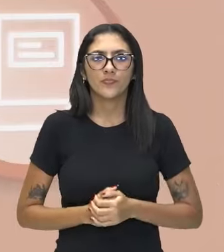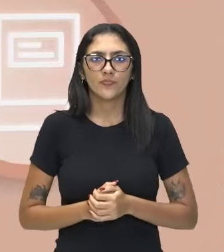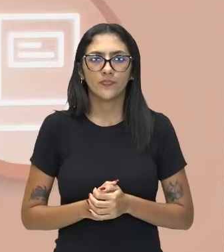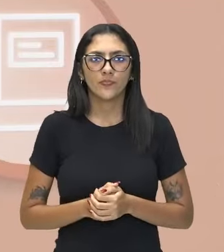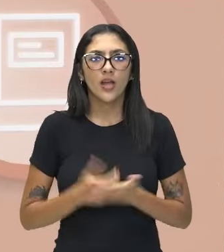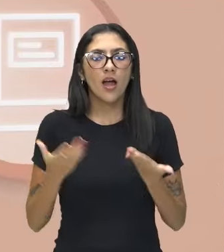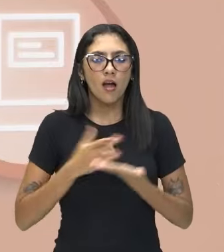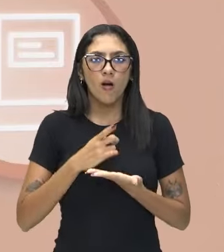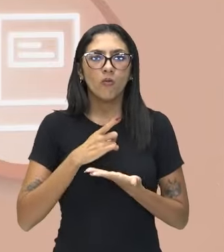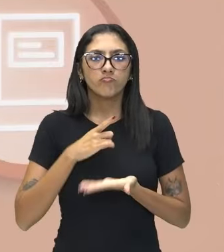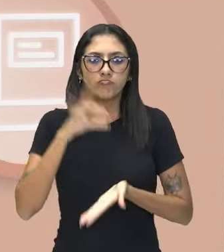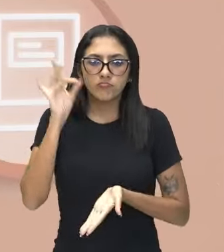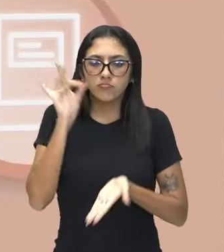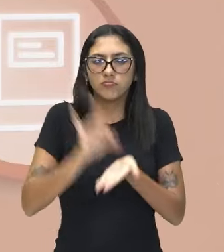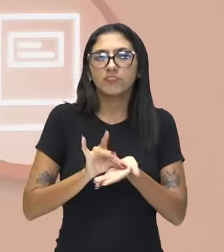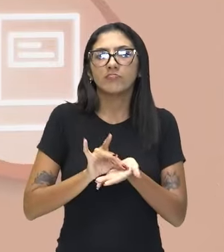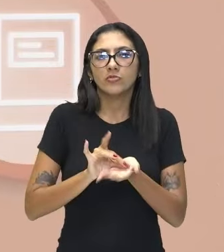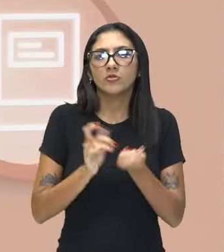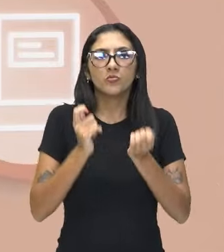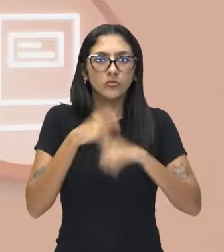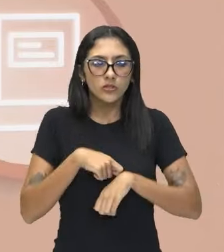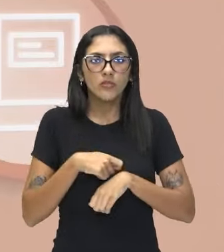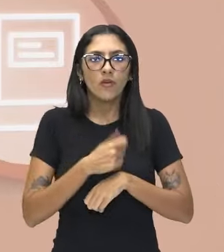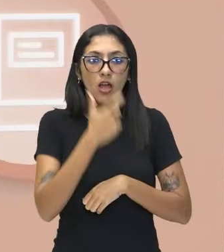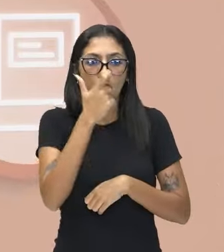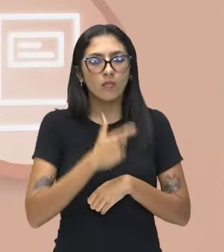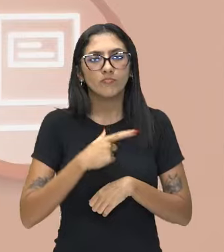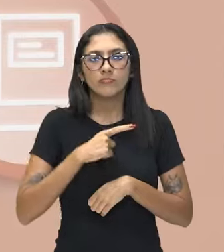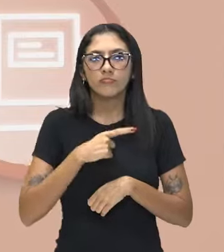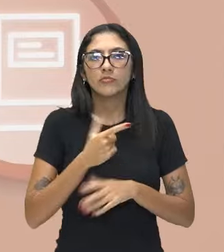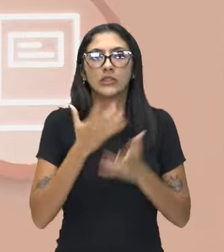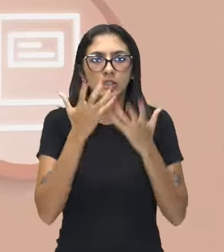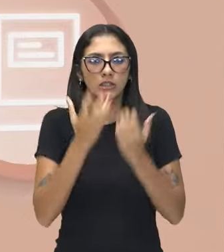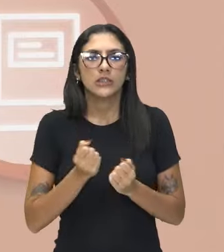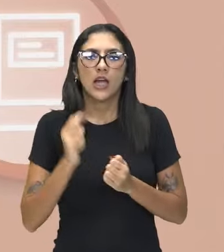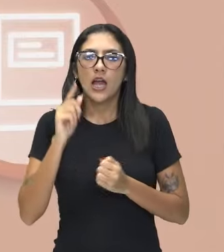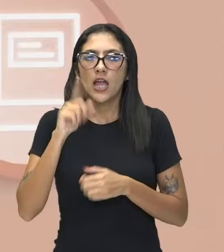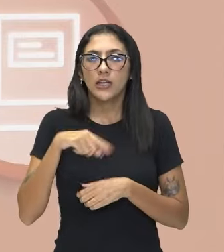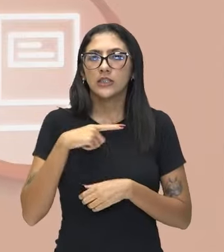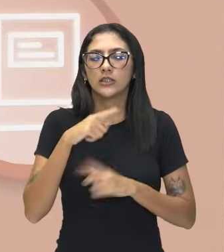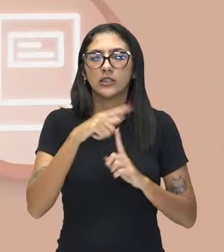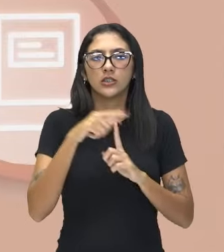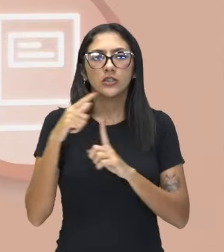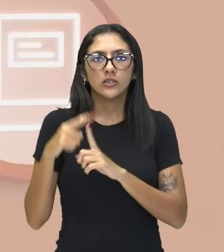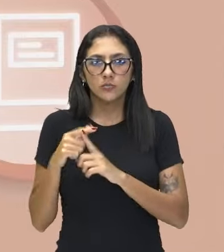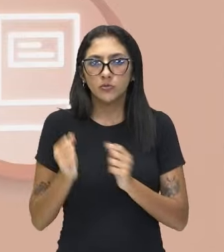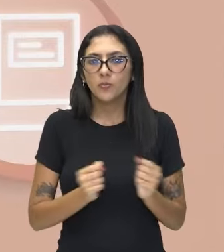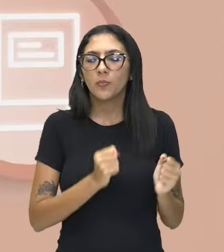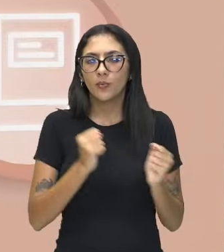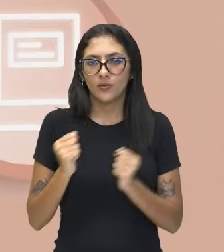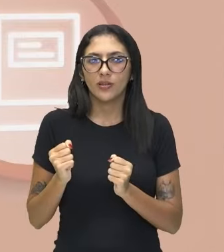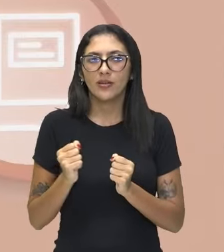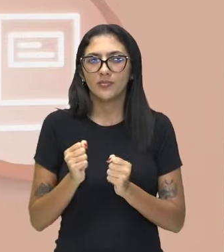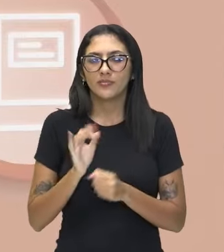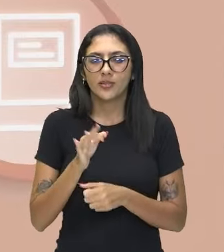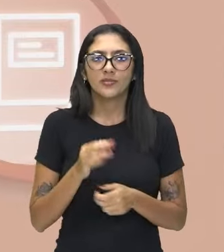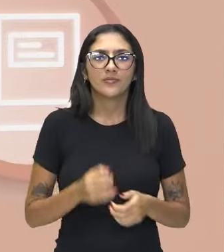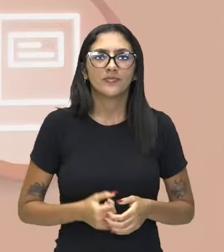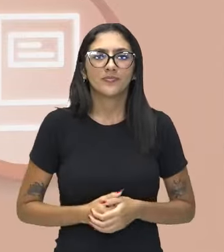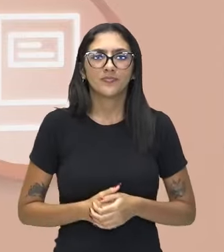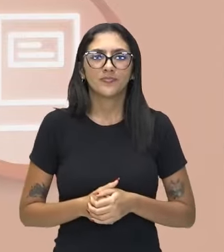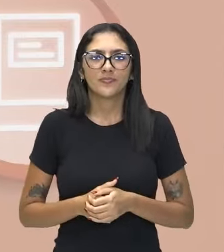legítimo, né? Eu sou legitimado nesse poder que é chamado de poder político. Perfeito? Então,